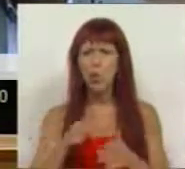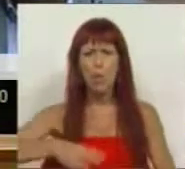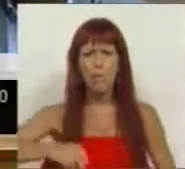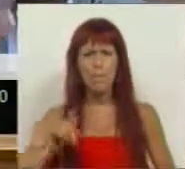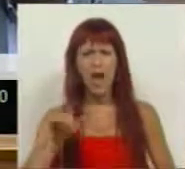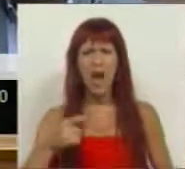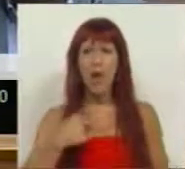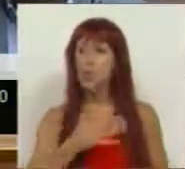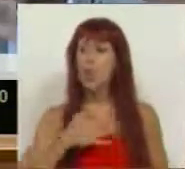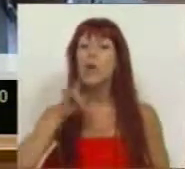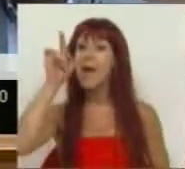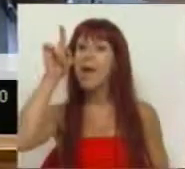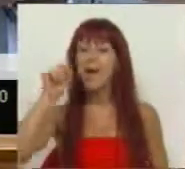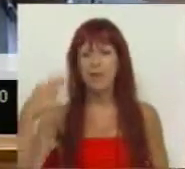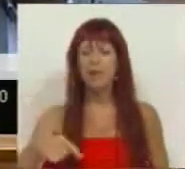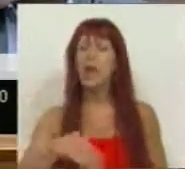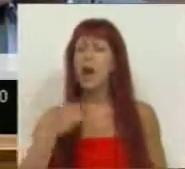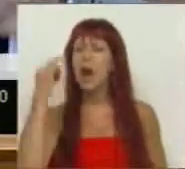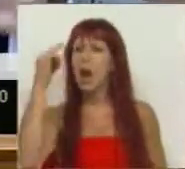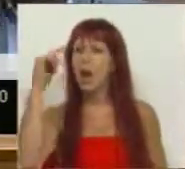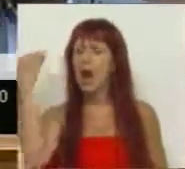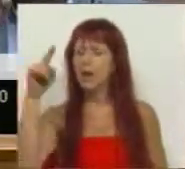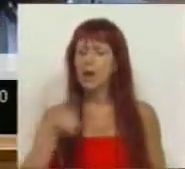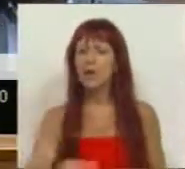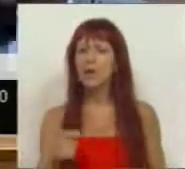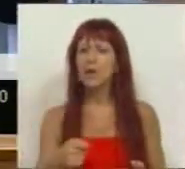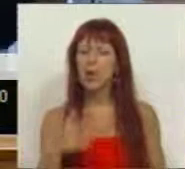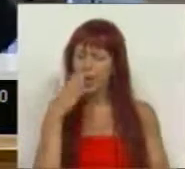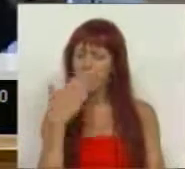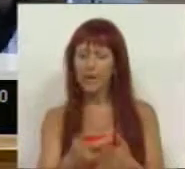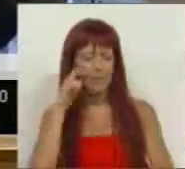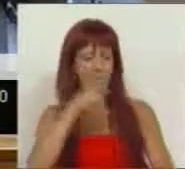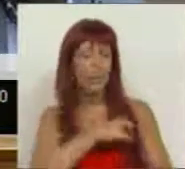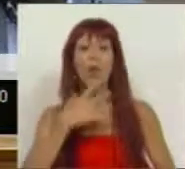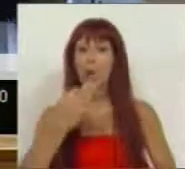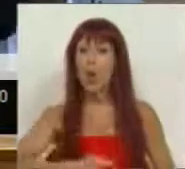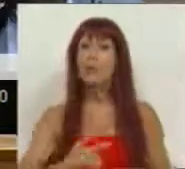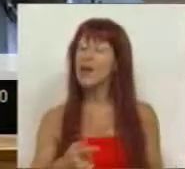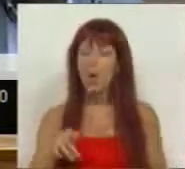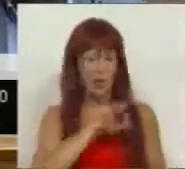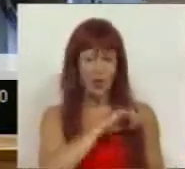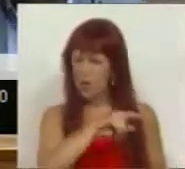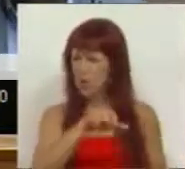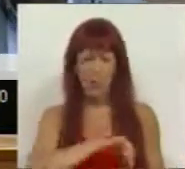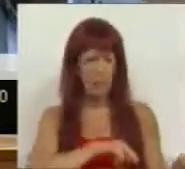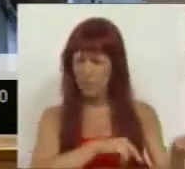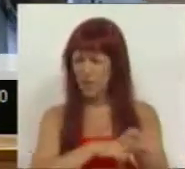Mel Saúde, esses sim vão ter a temer perante uma fiscalização completa, não é os Srs.